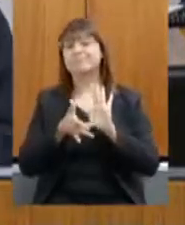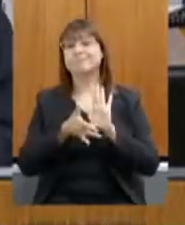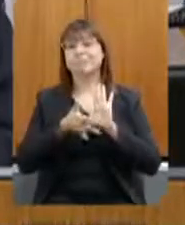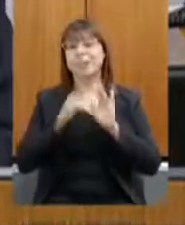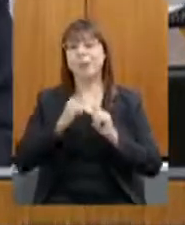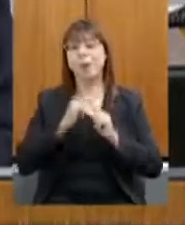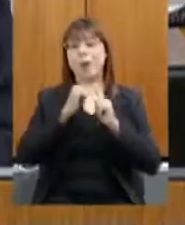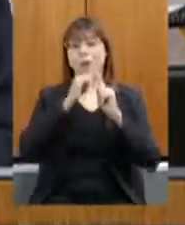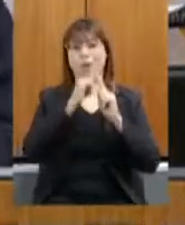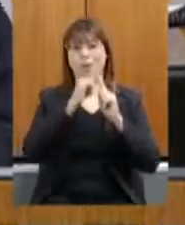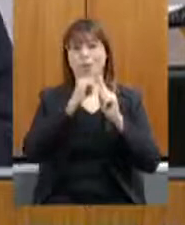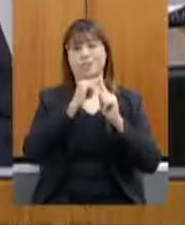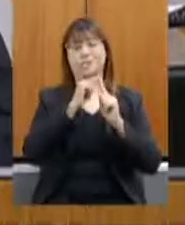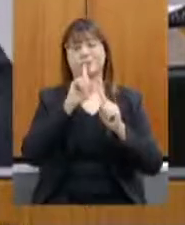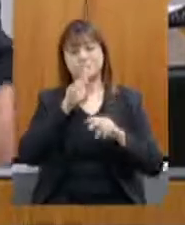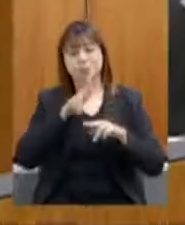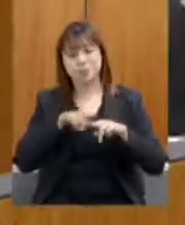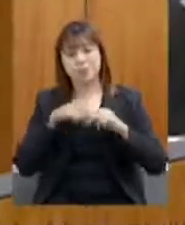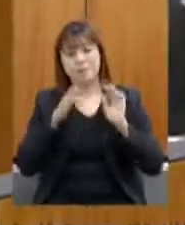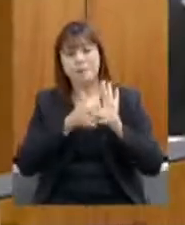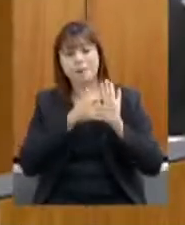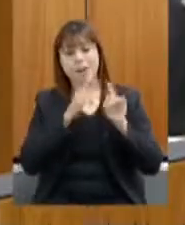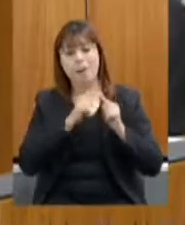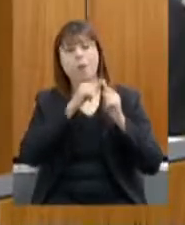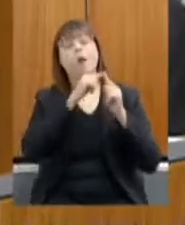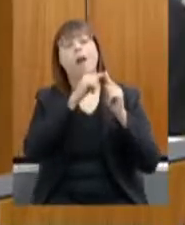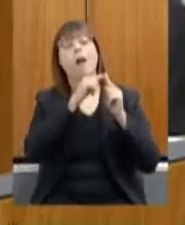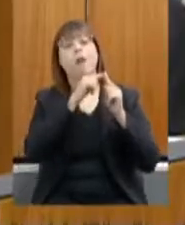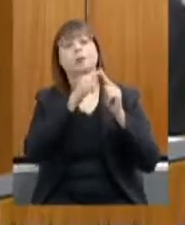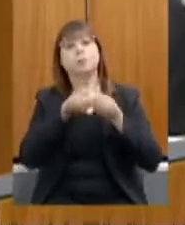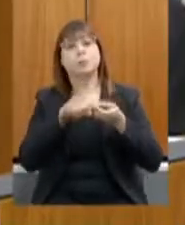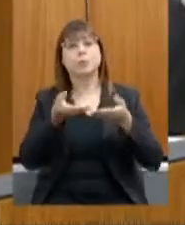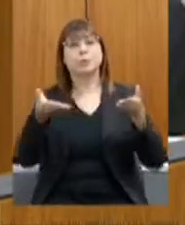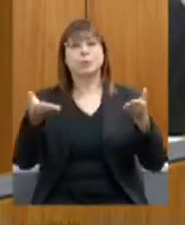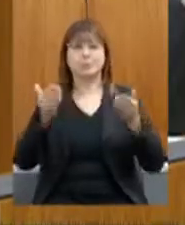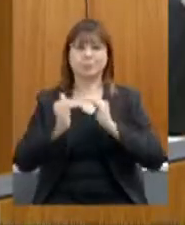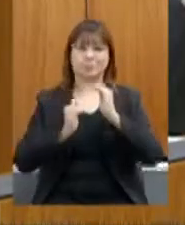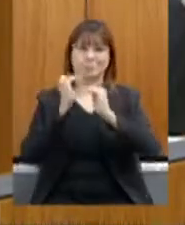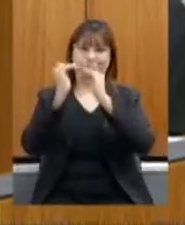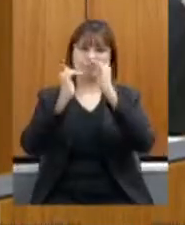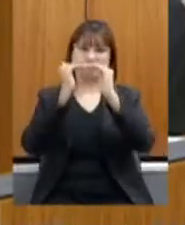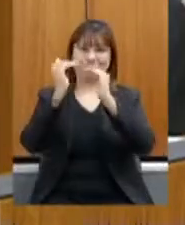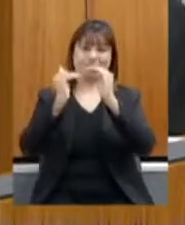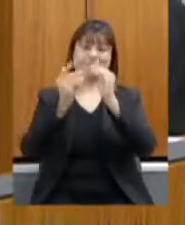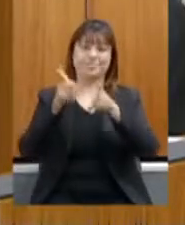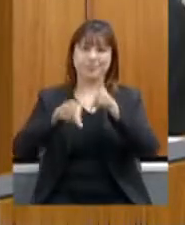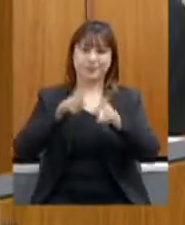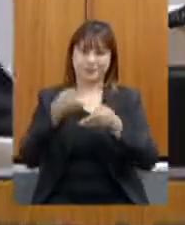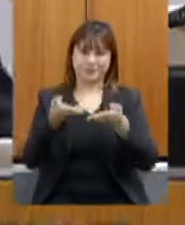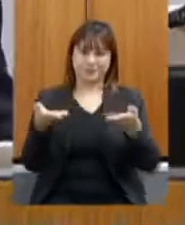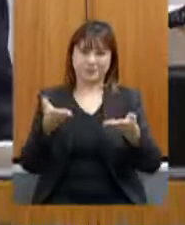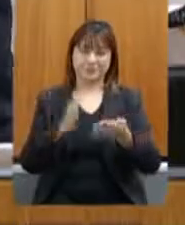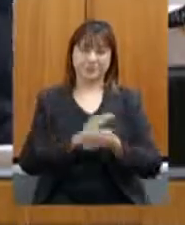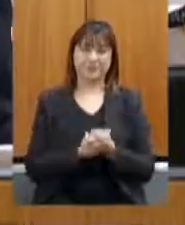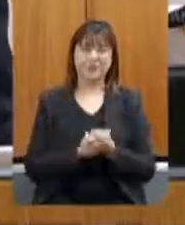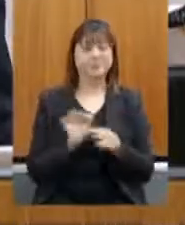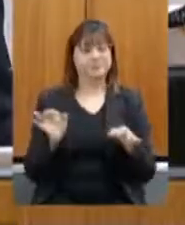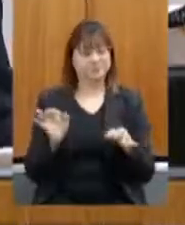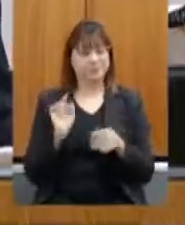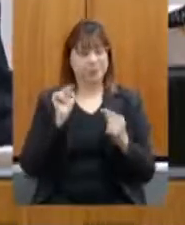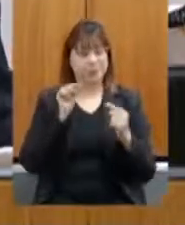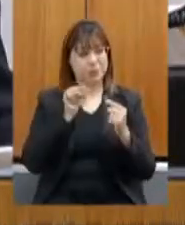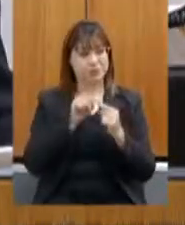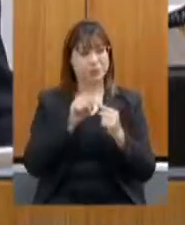e através das pautas positivas queremos levar o desenvolvimento para a nossa gente cumprida a